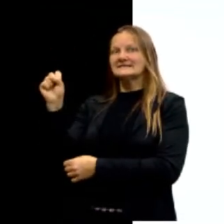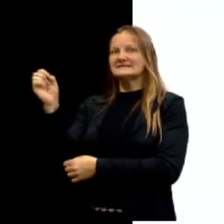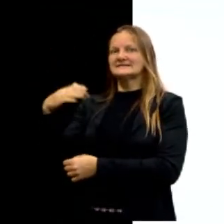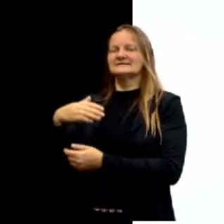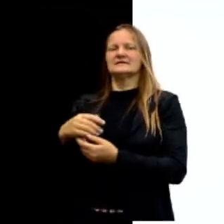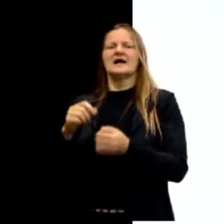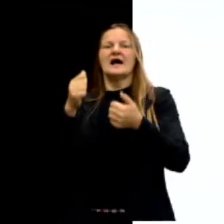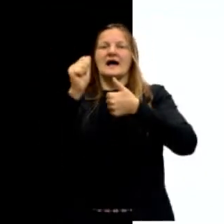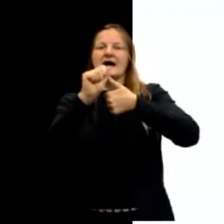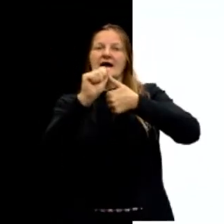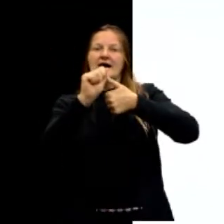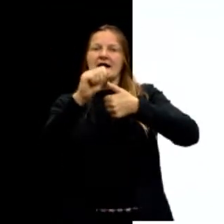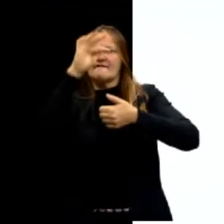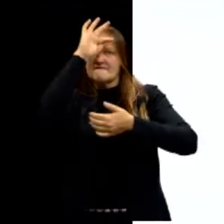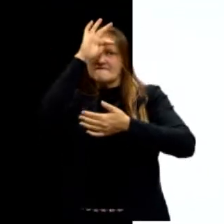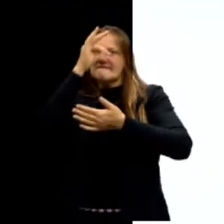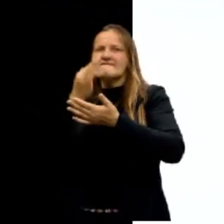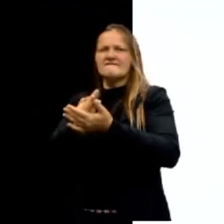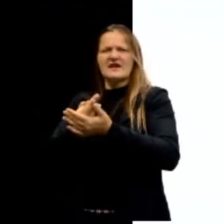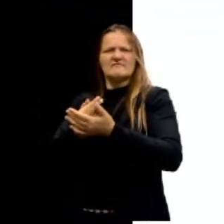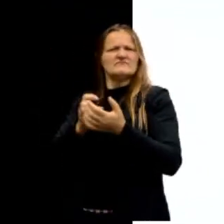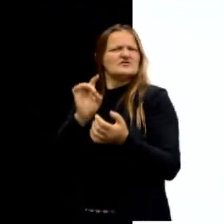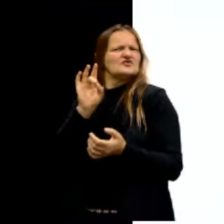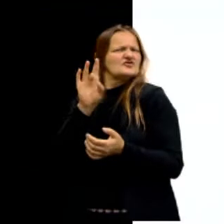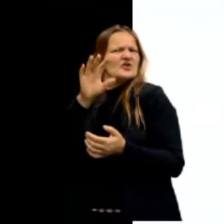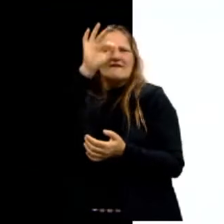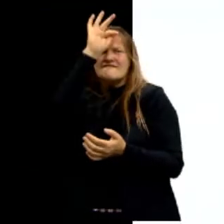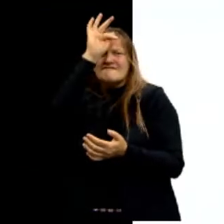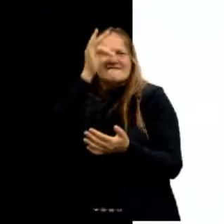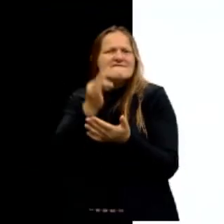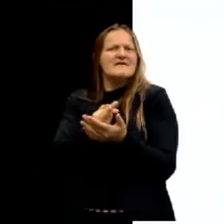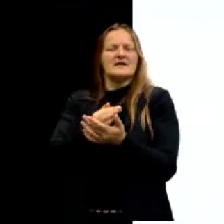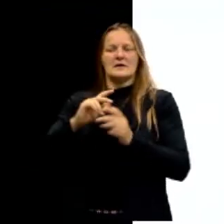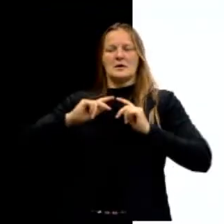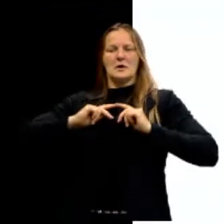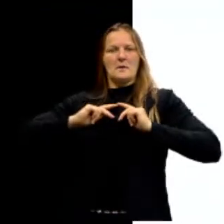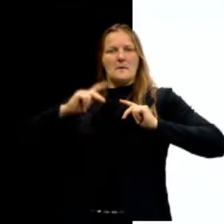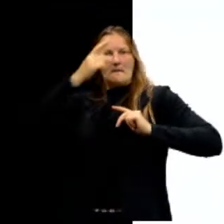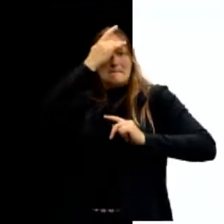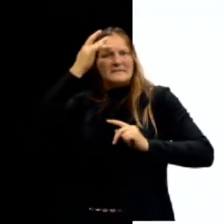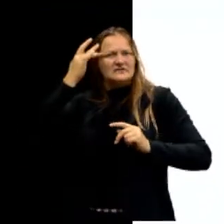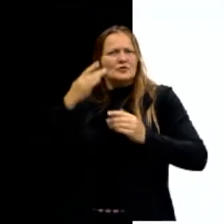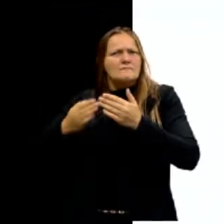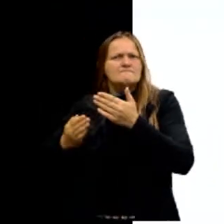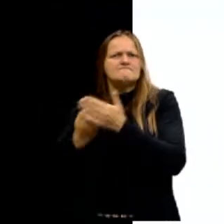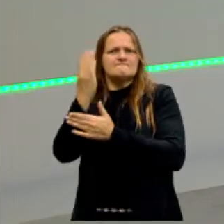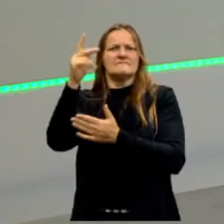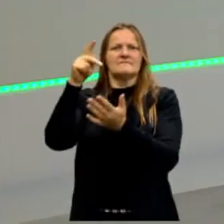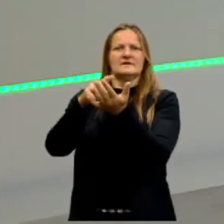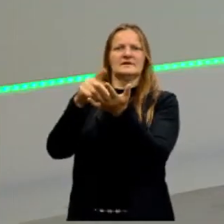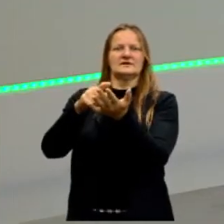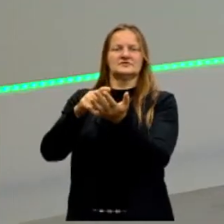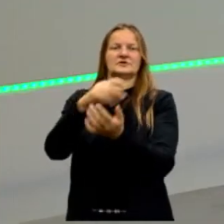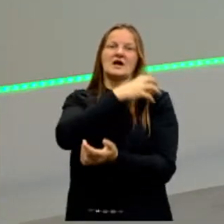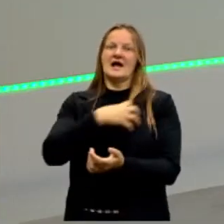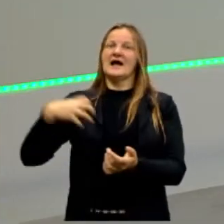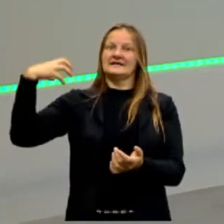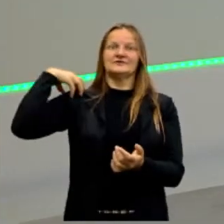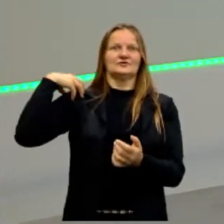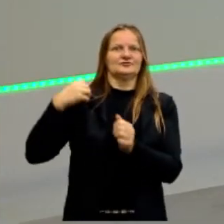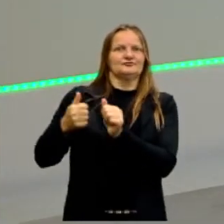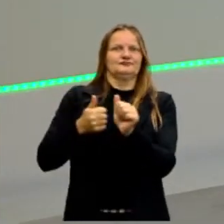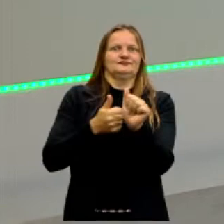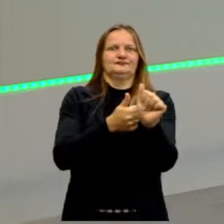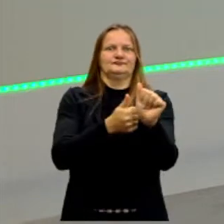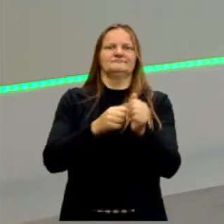letra A. A fé é o único meio de o ser humano chegar à verdade? Ele é um aristotélico, seguidor de Aristóteles, estão